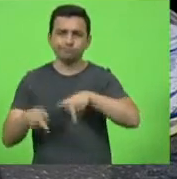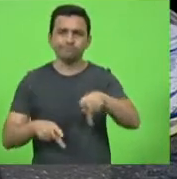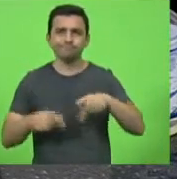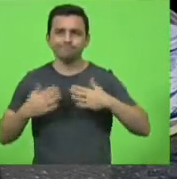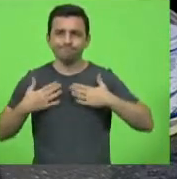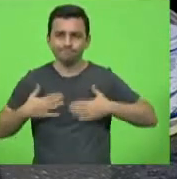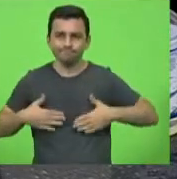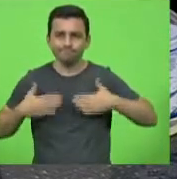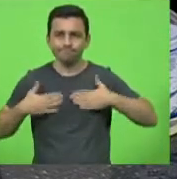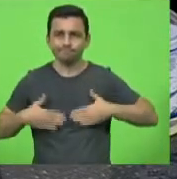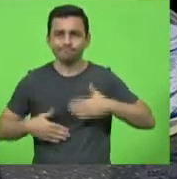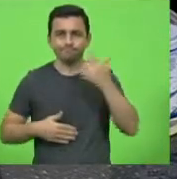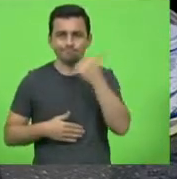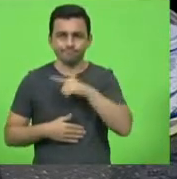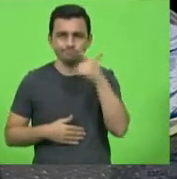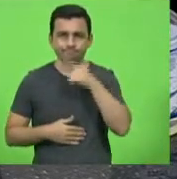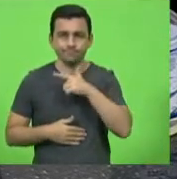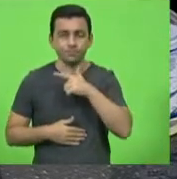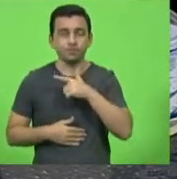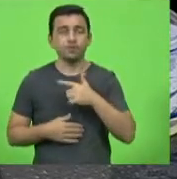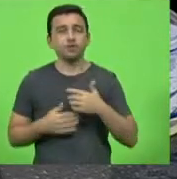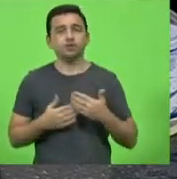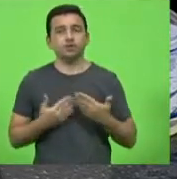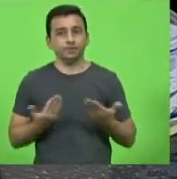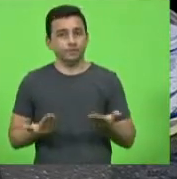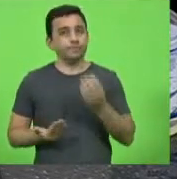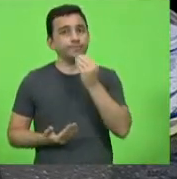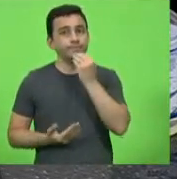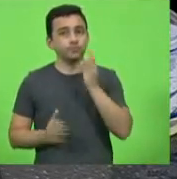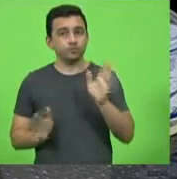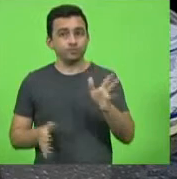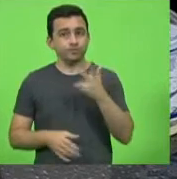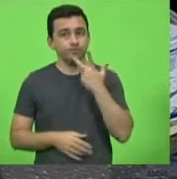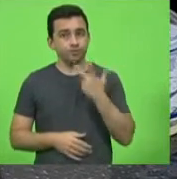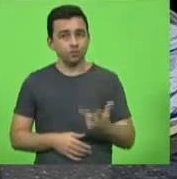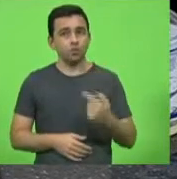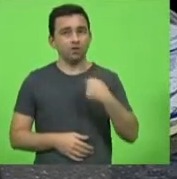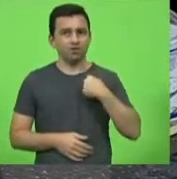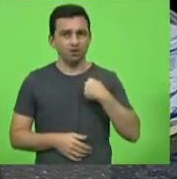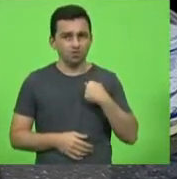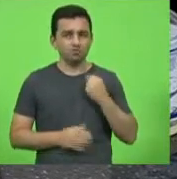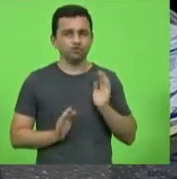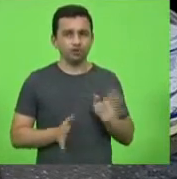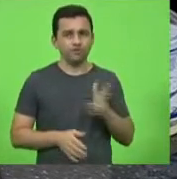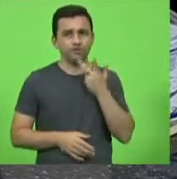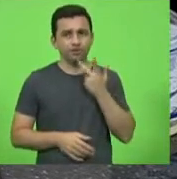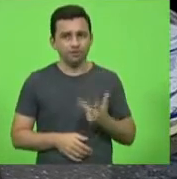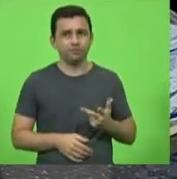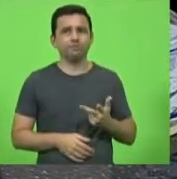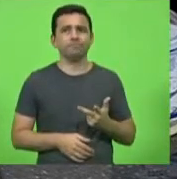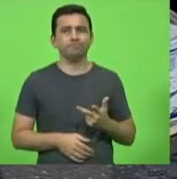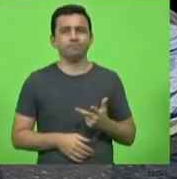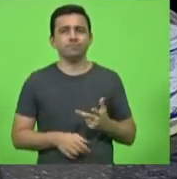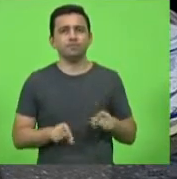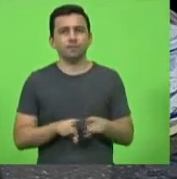região é claro que e nós falamos isso tanto eu falei quanto